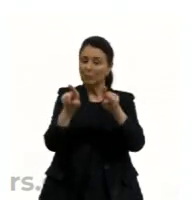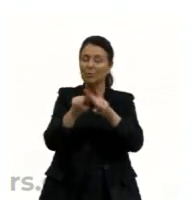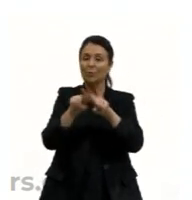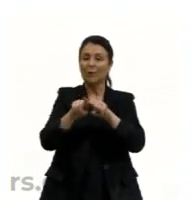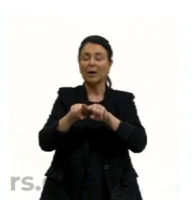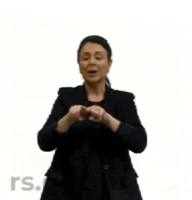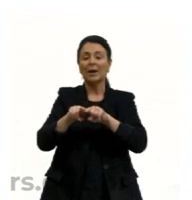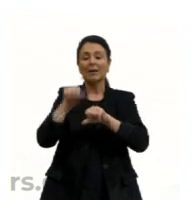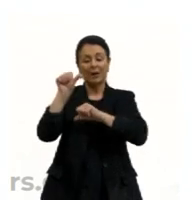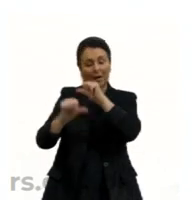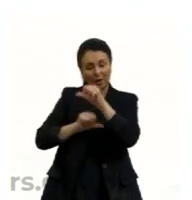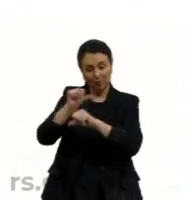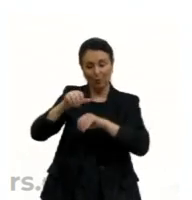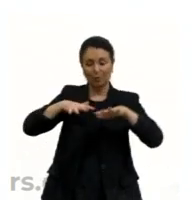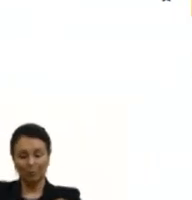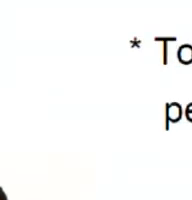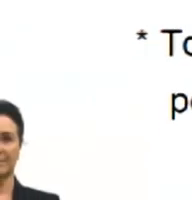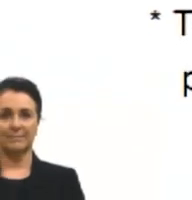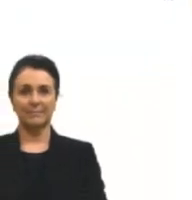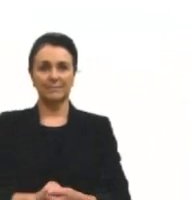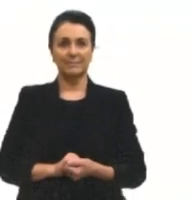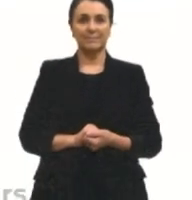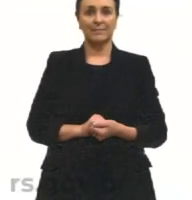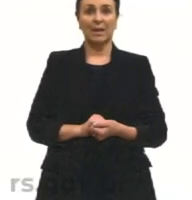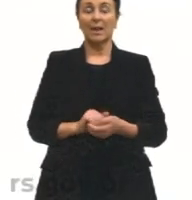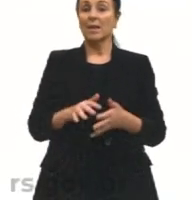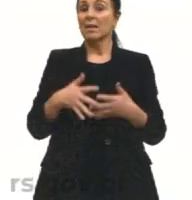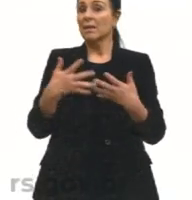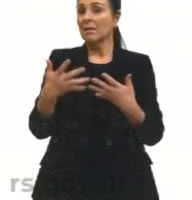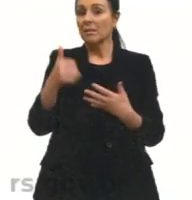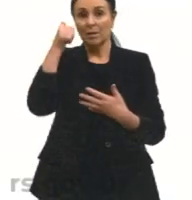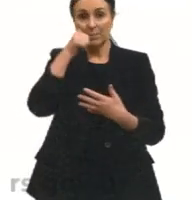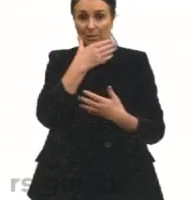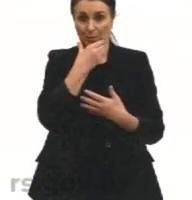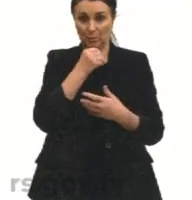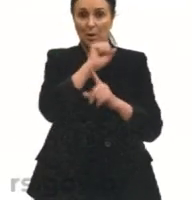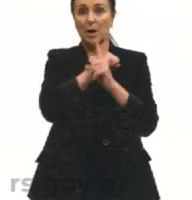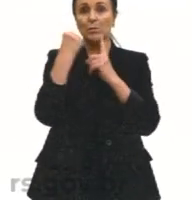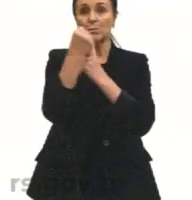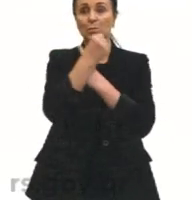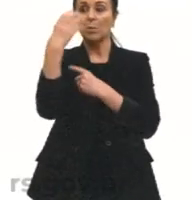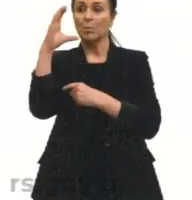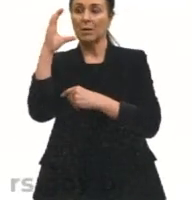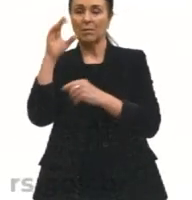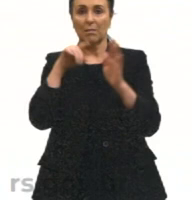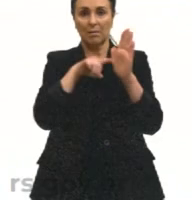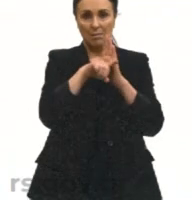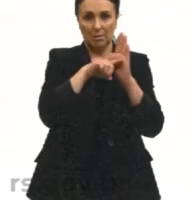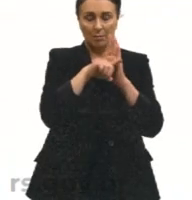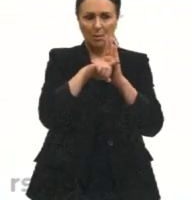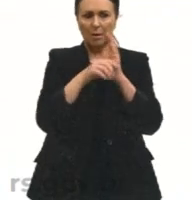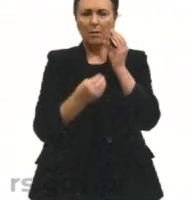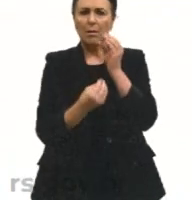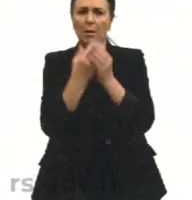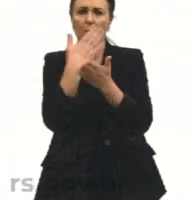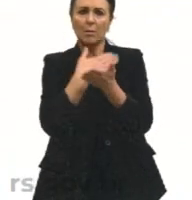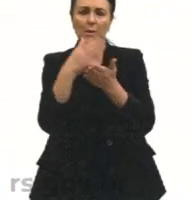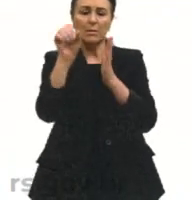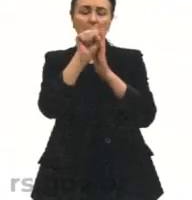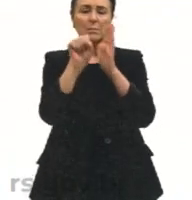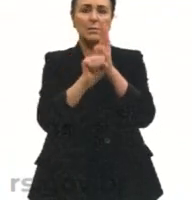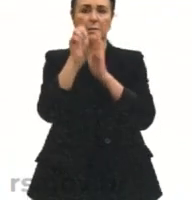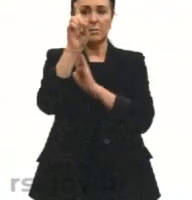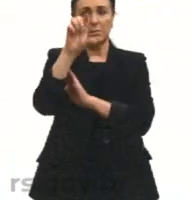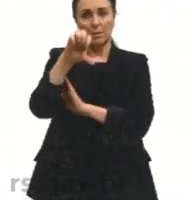esses problemas sociológicos. Olha só, gurizada, então, a sociologia como ciência, ela vai surgir no século XIX.